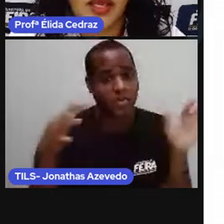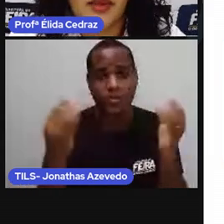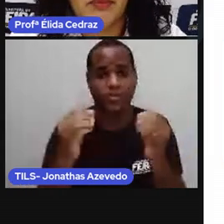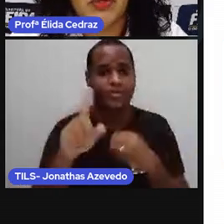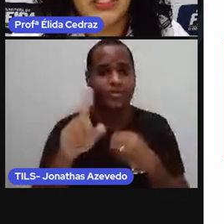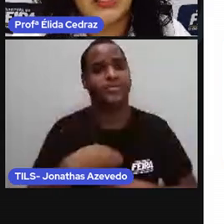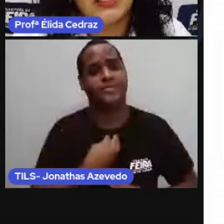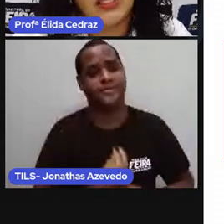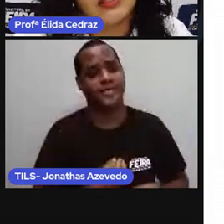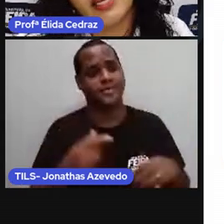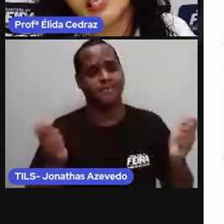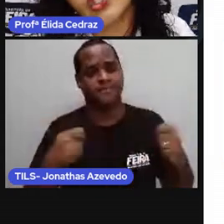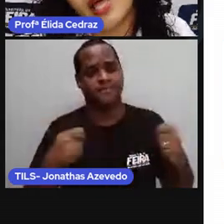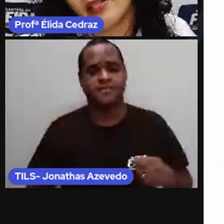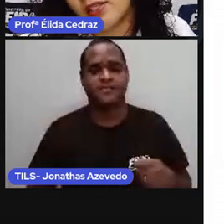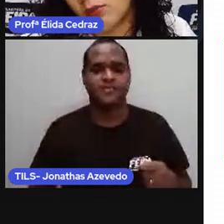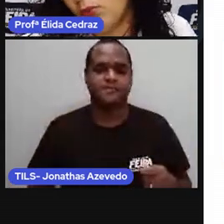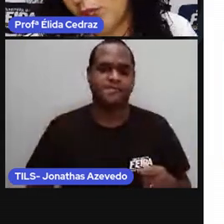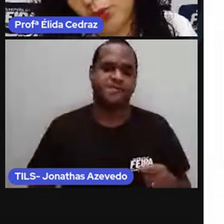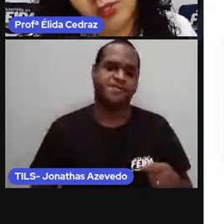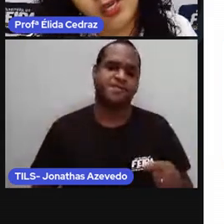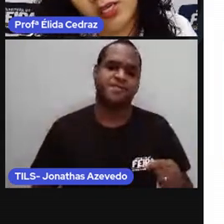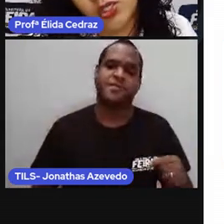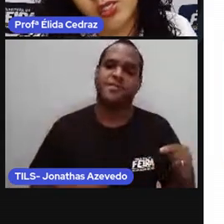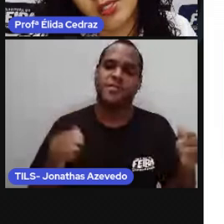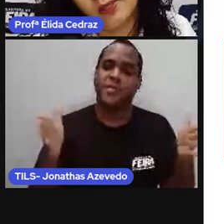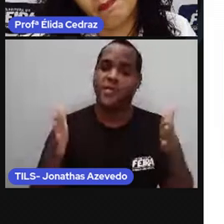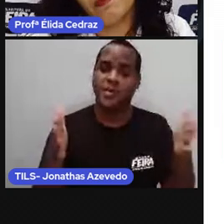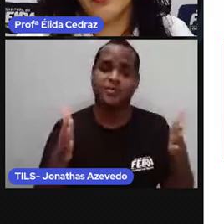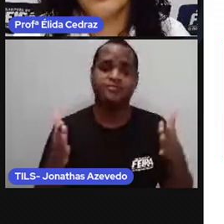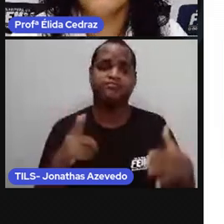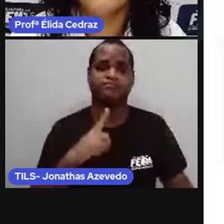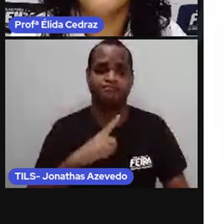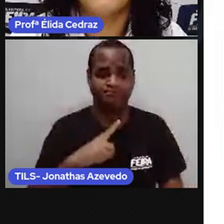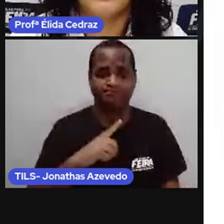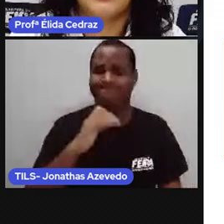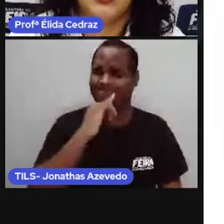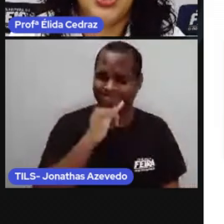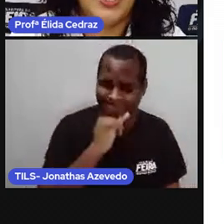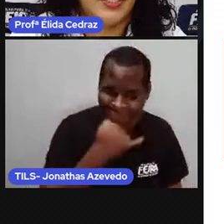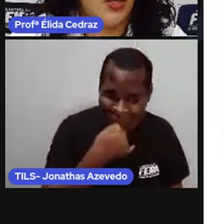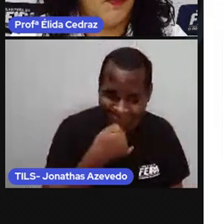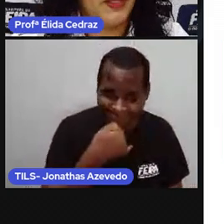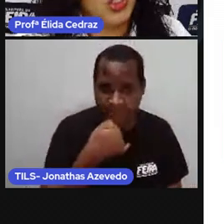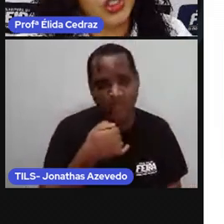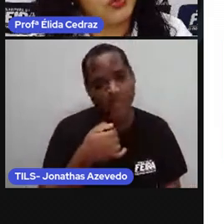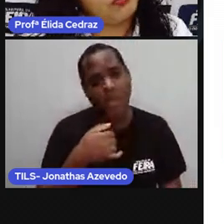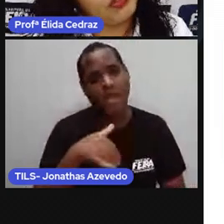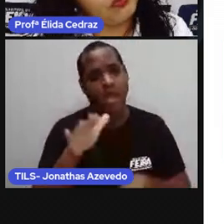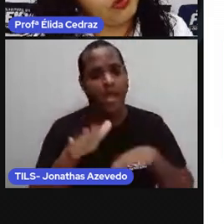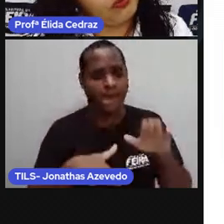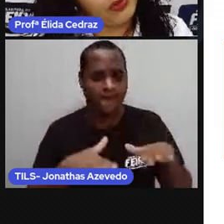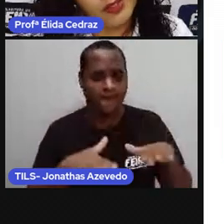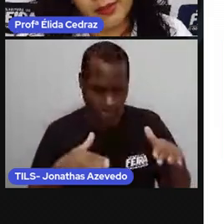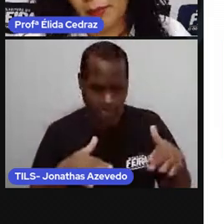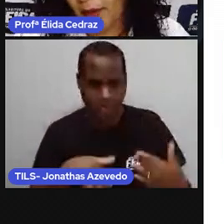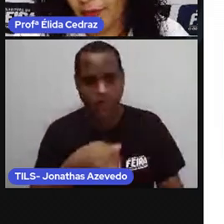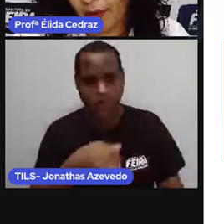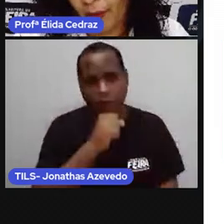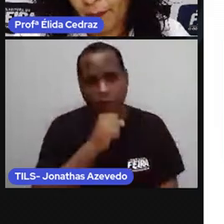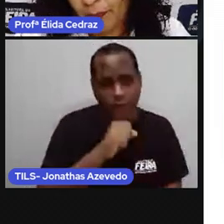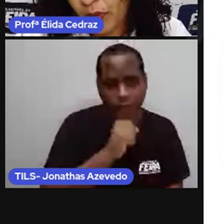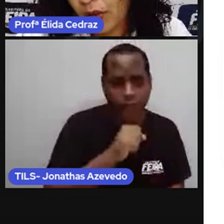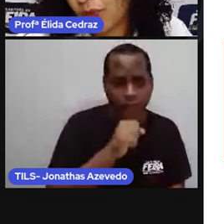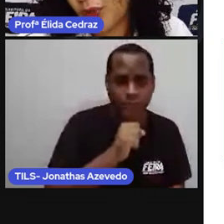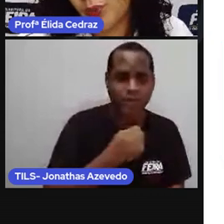linha do tempo tem três datas muito tristes, as dias que eu perdi os meus vovôs e a